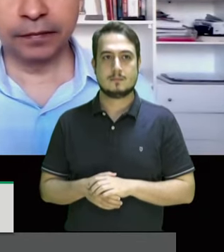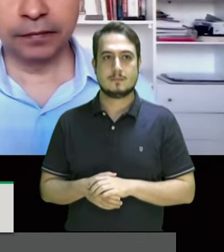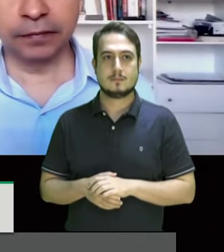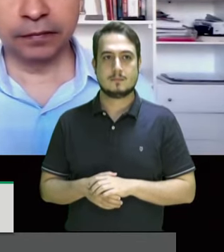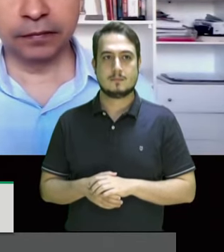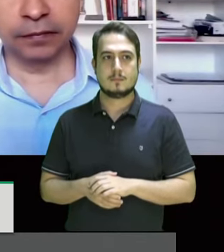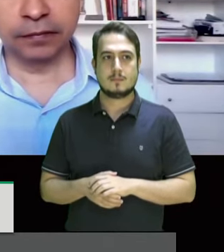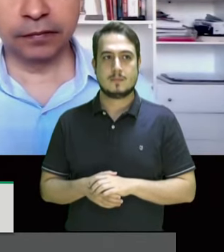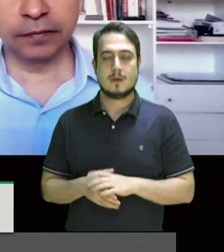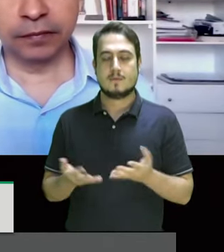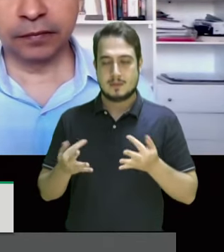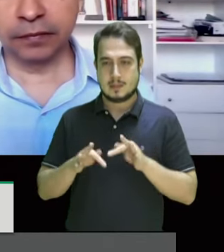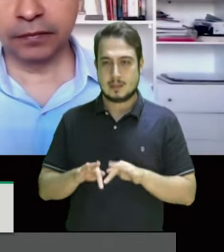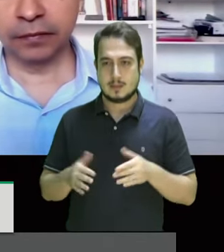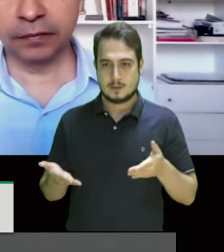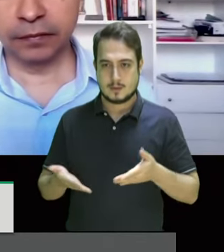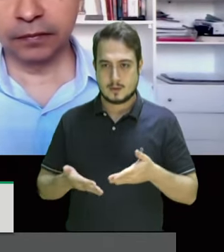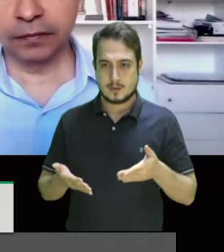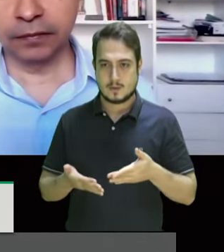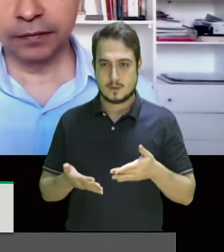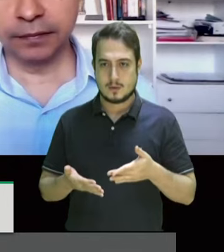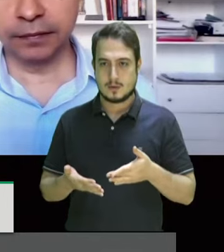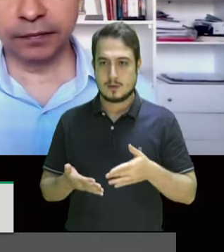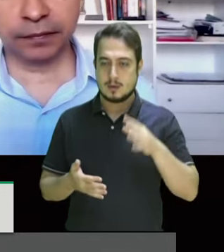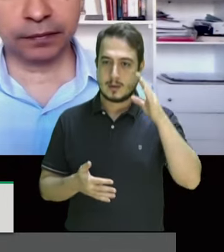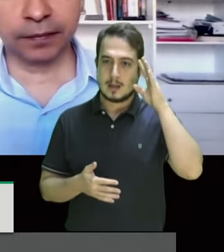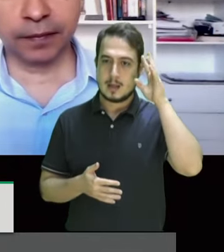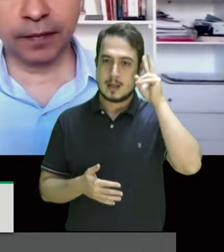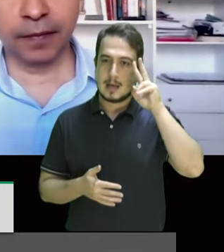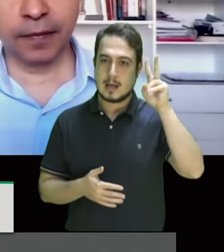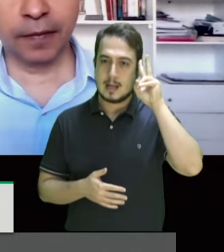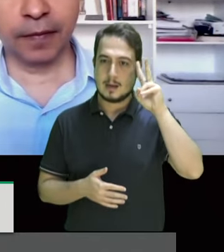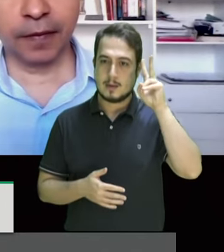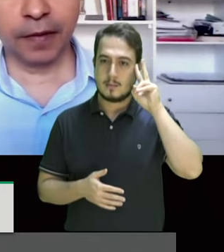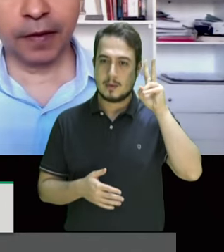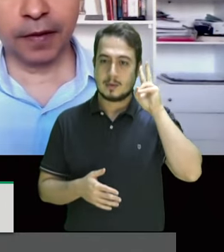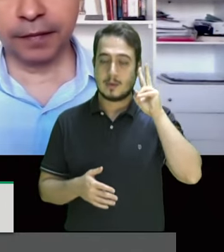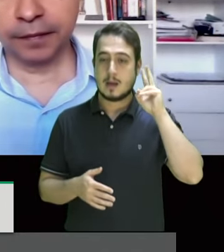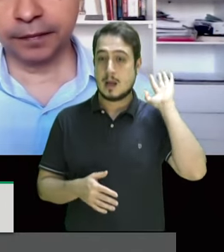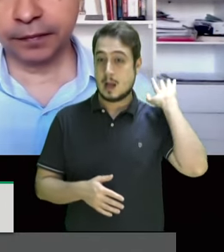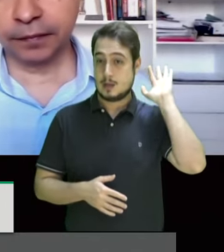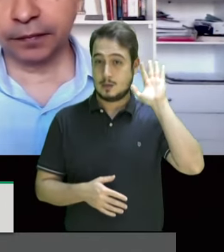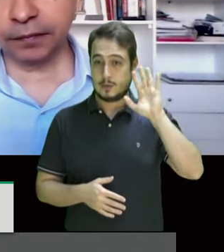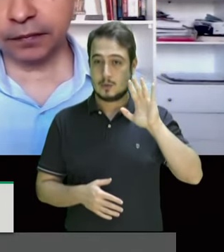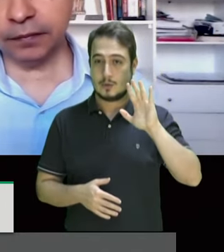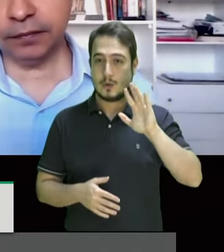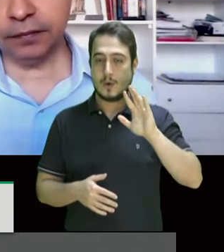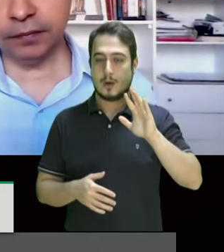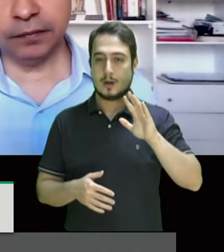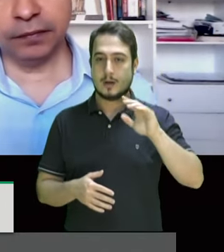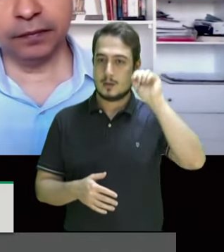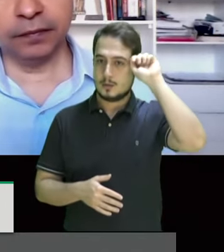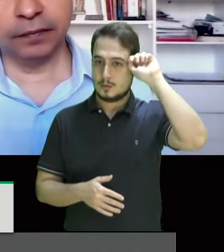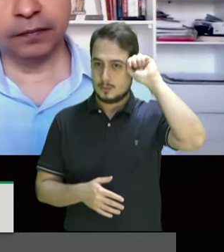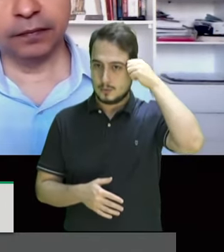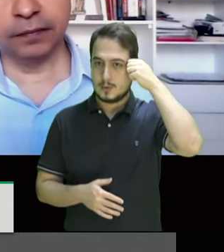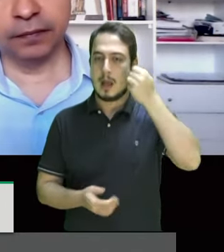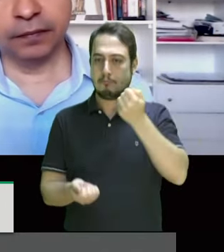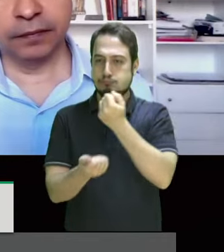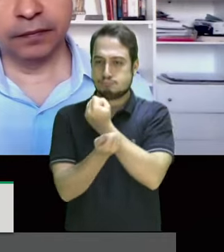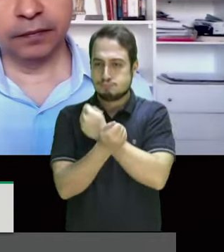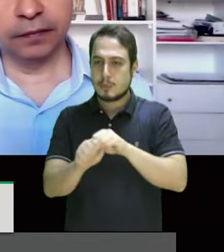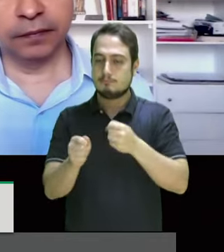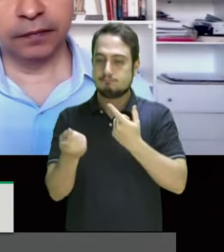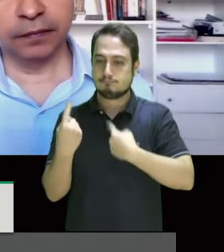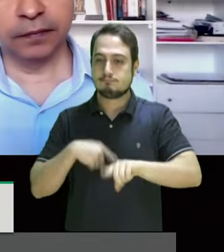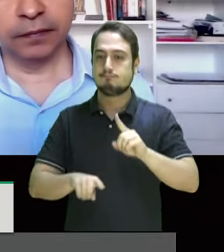finalizo aqui deixando essa lembrança que a história do movimento negro é a história da realização muito possível para que nós os